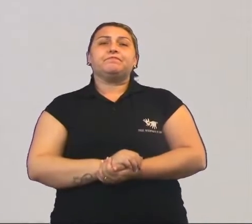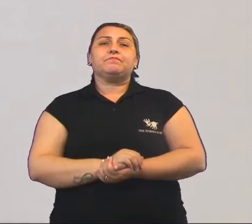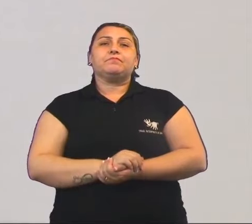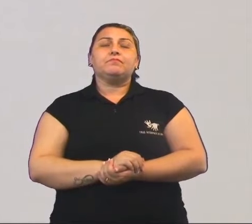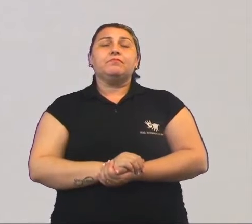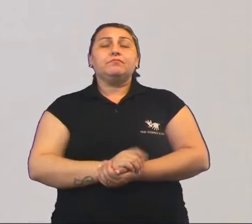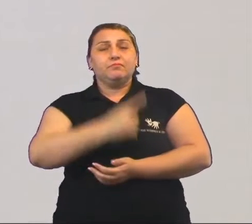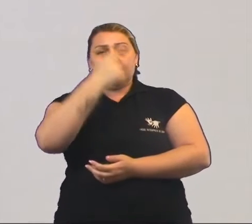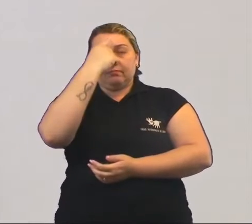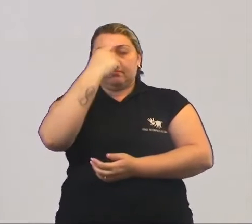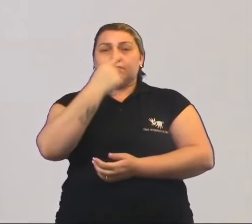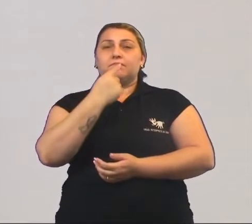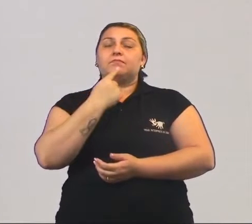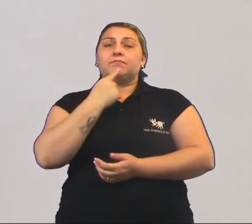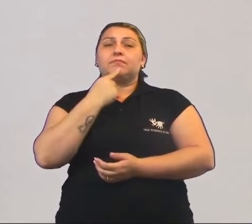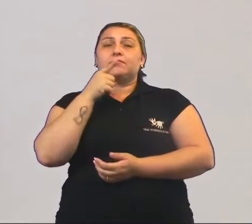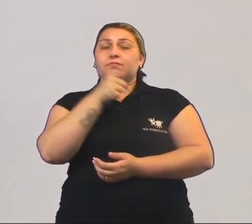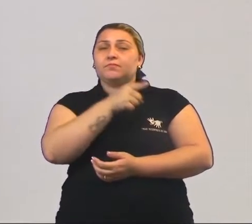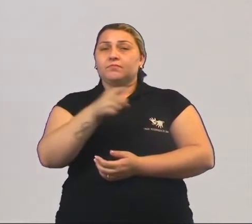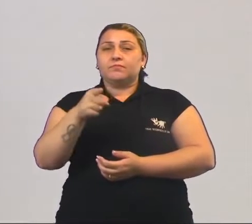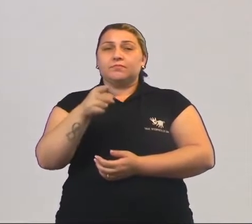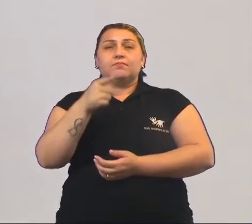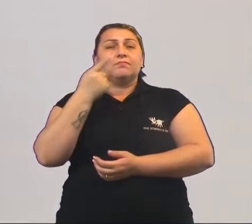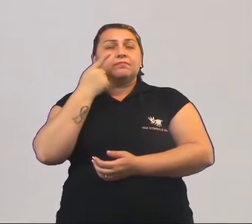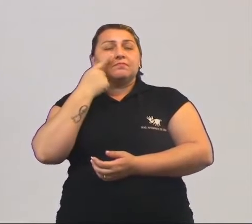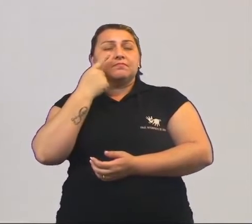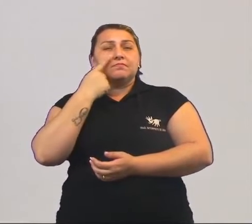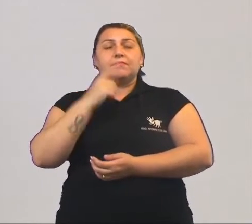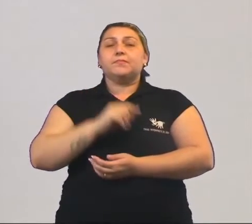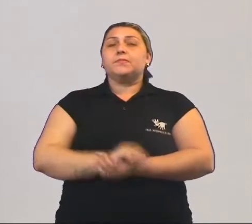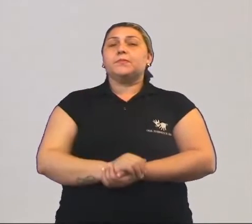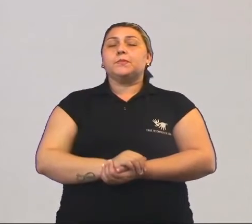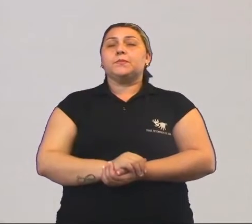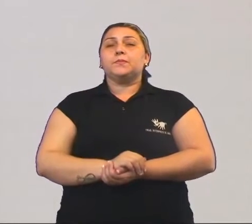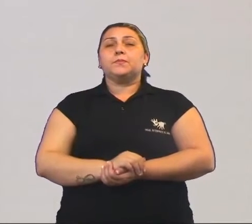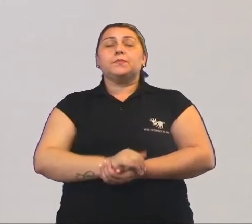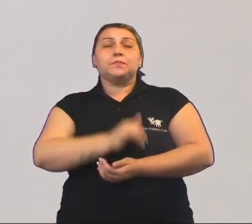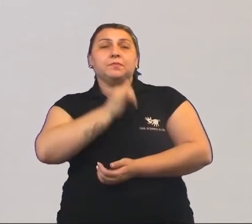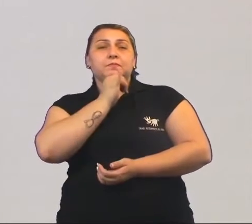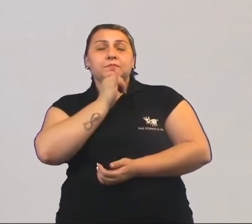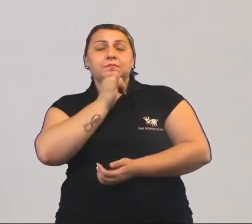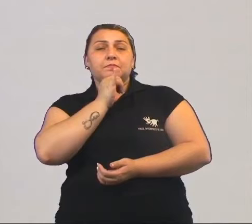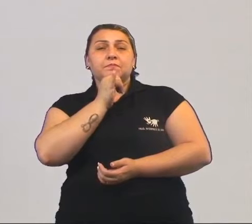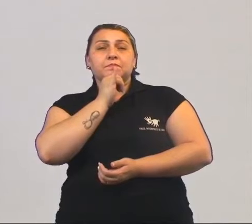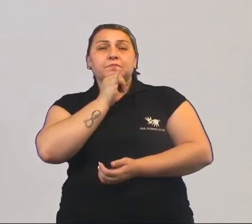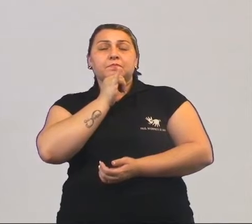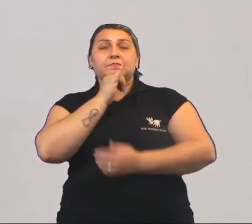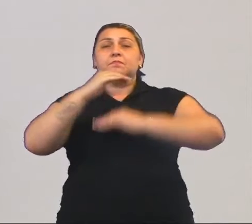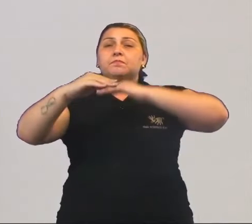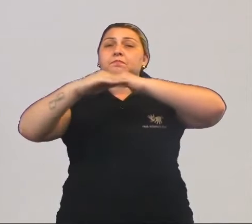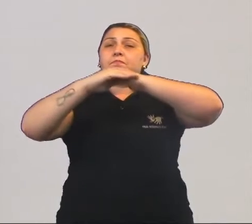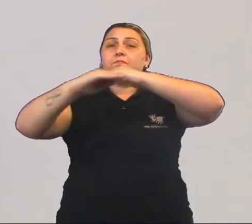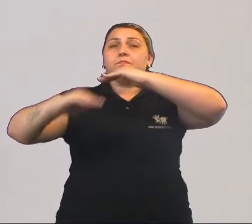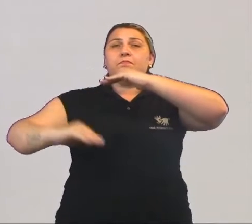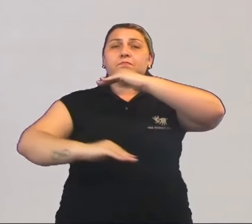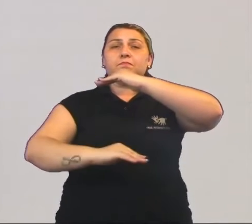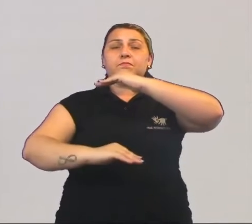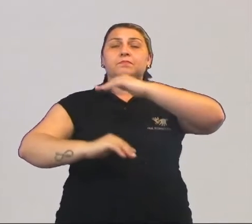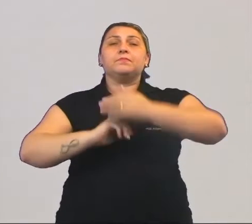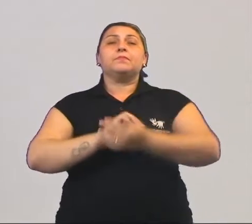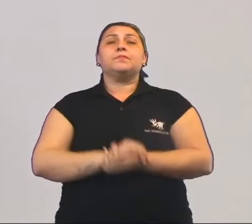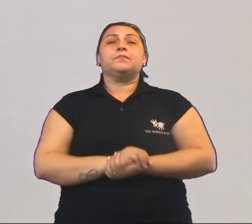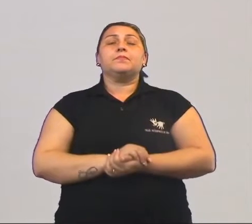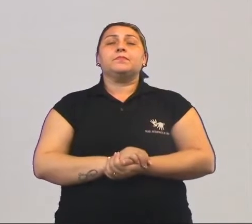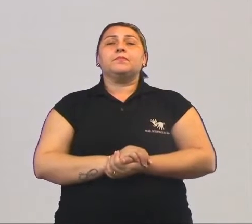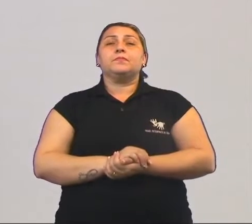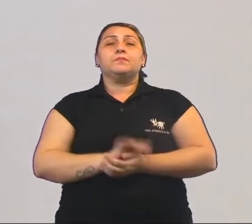essa imagem que vocês acabaram de observar, ela é um exemplo de desigualdade social.